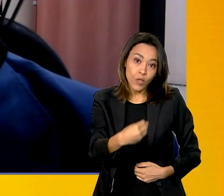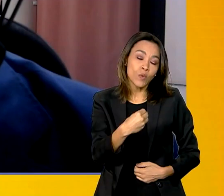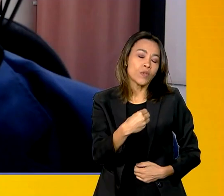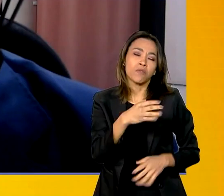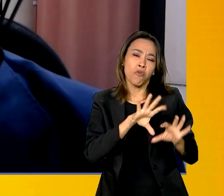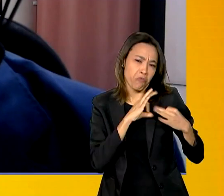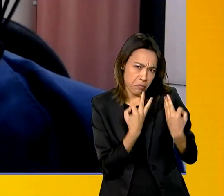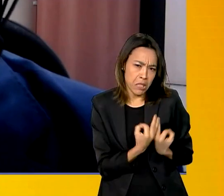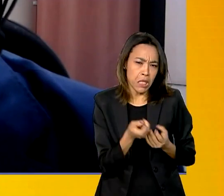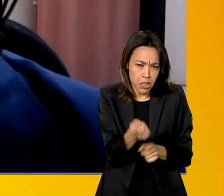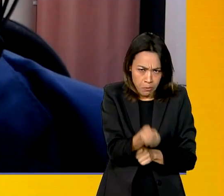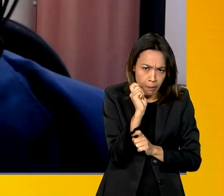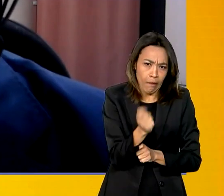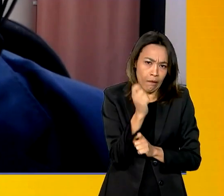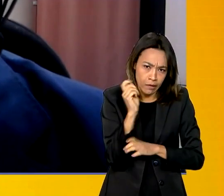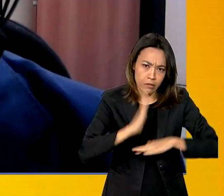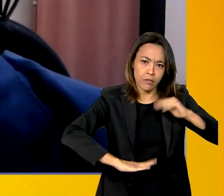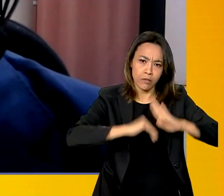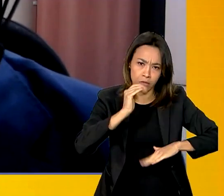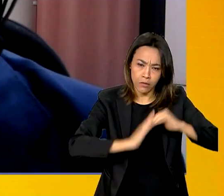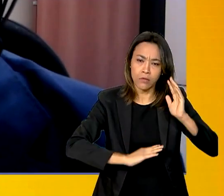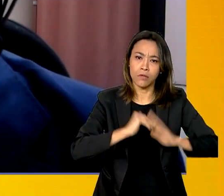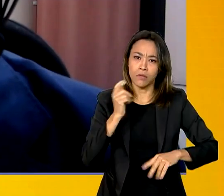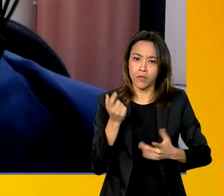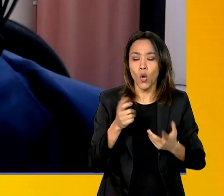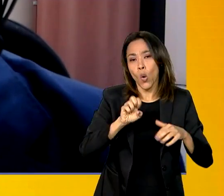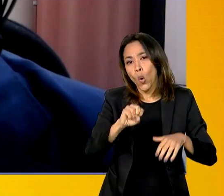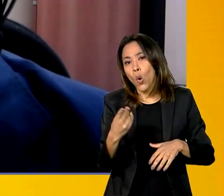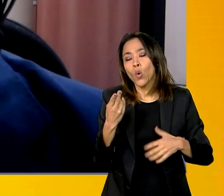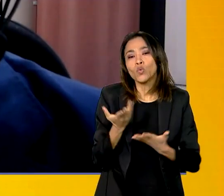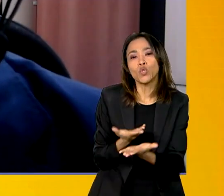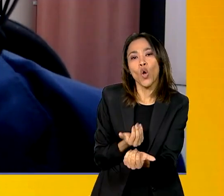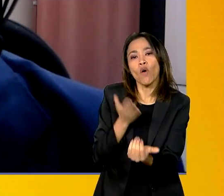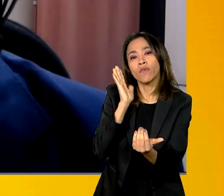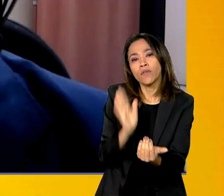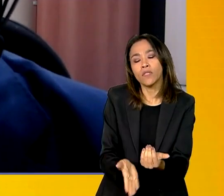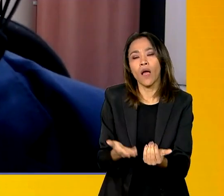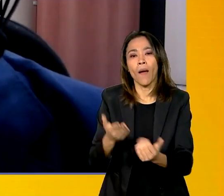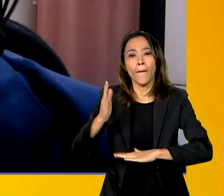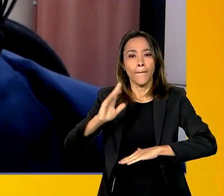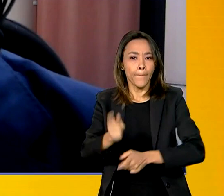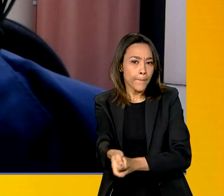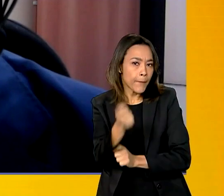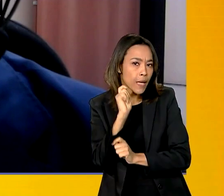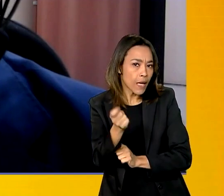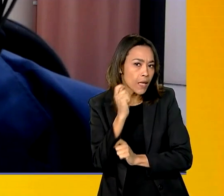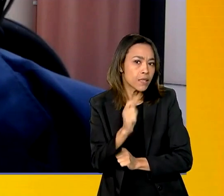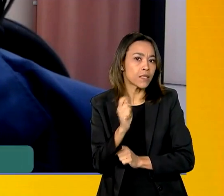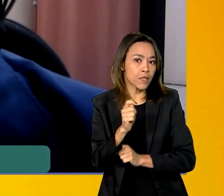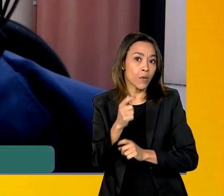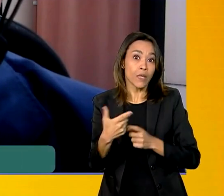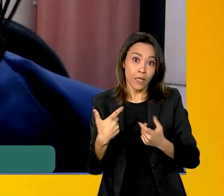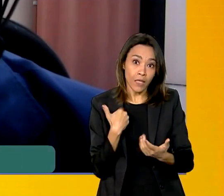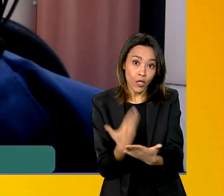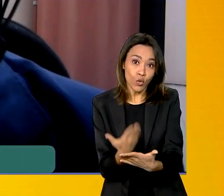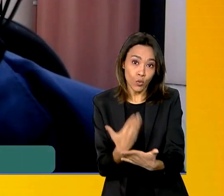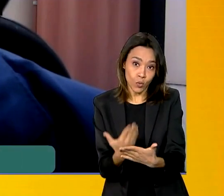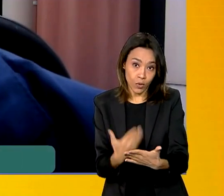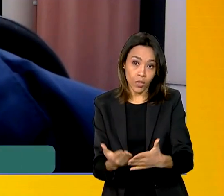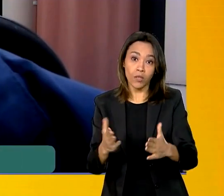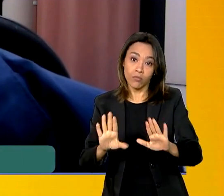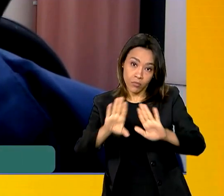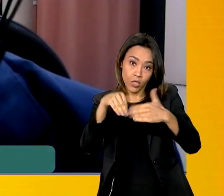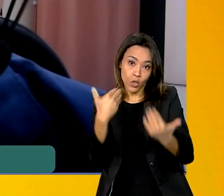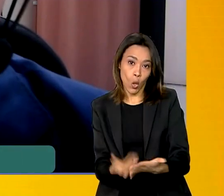pescadores ou pescadoras artesanais, ou jovens que já pescam, que estejam ligados ao ensino da rede pública, ao ensino